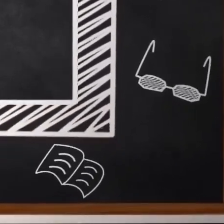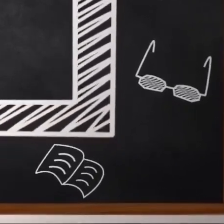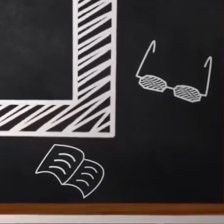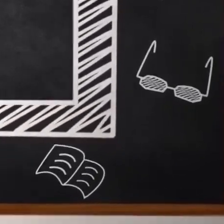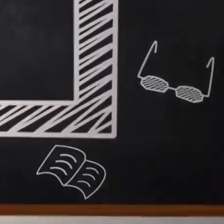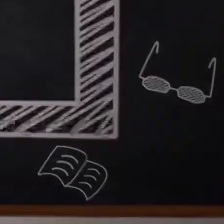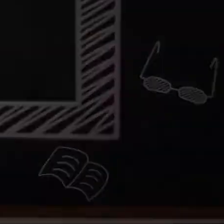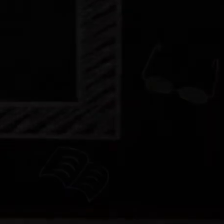Legenda Fábio Laboratório Fantasma